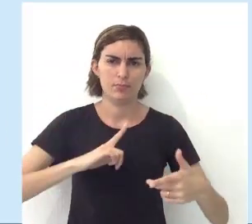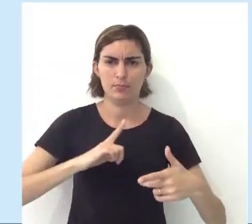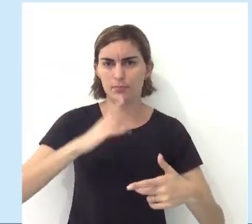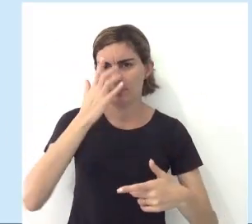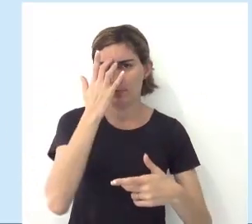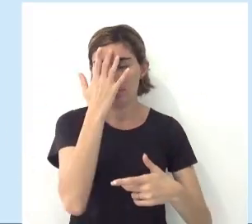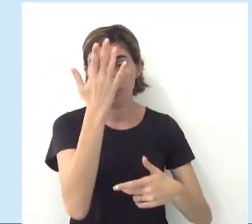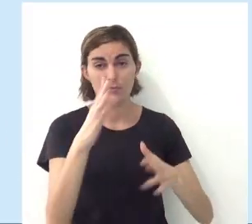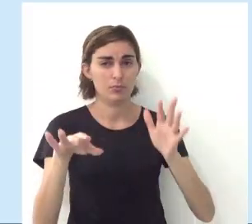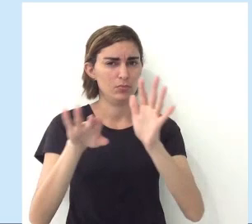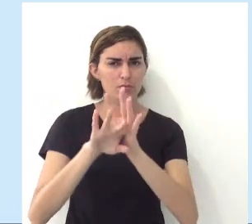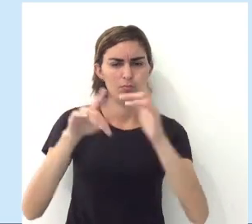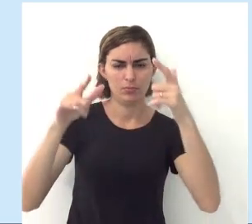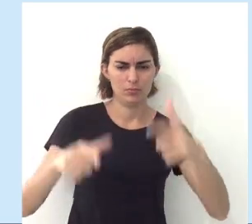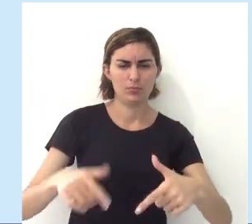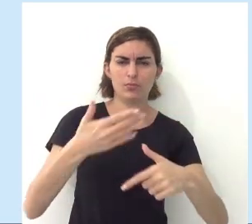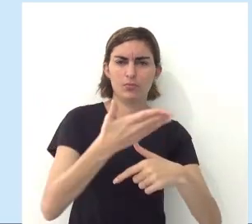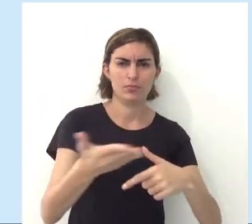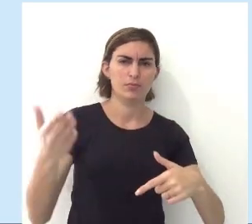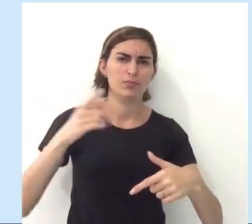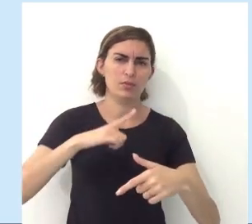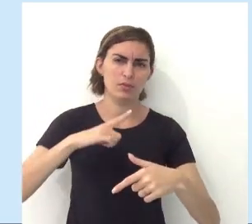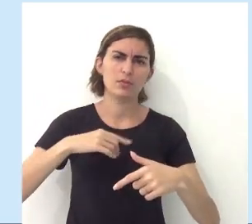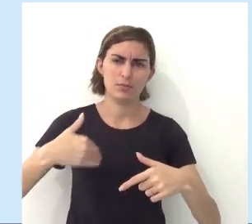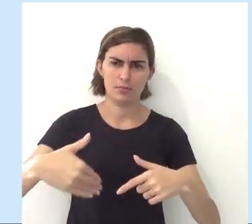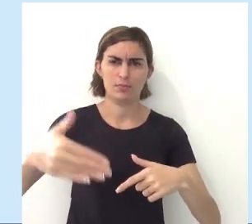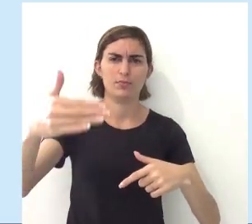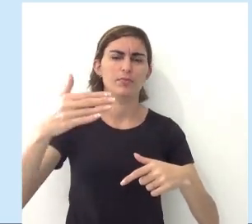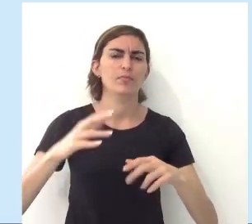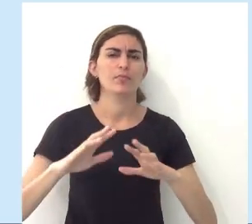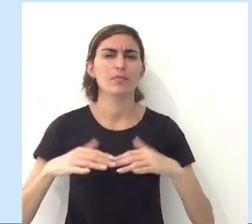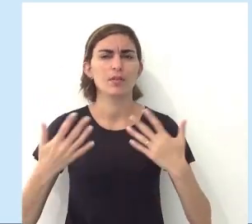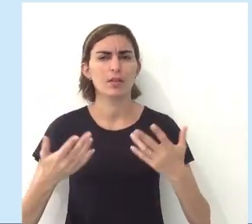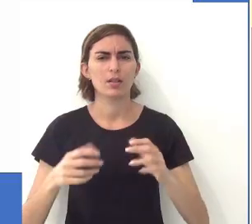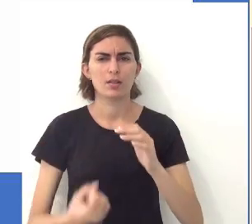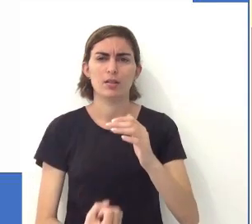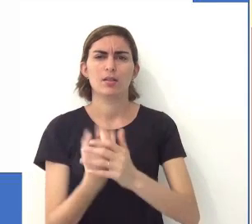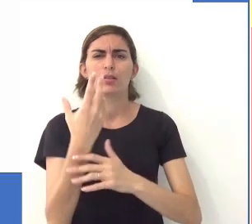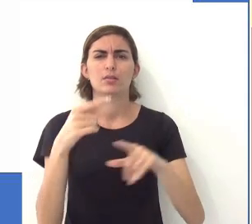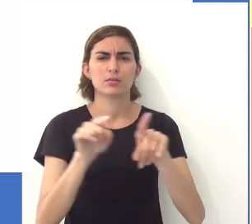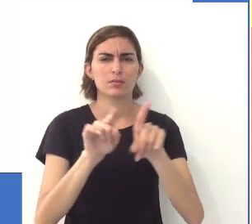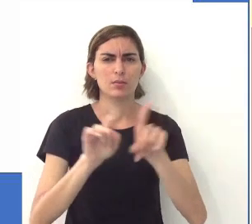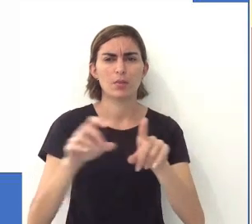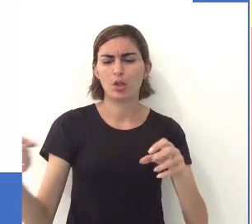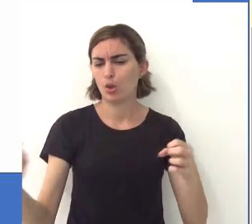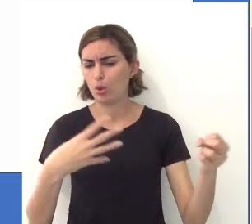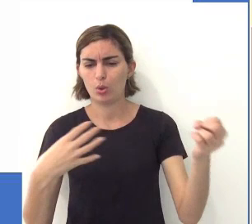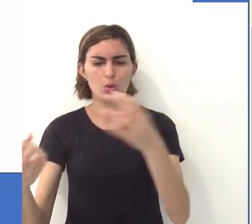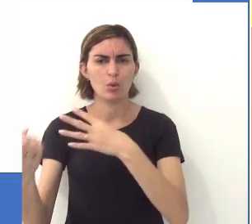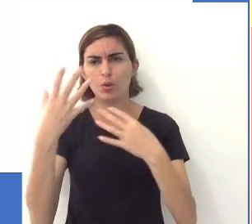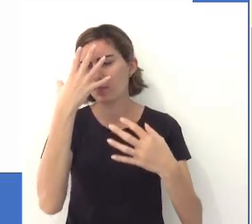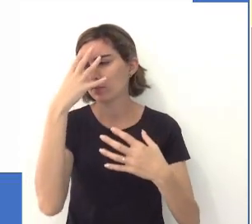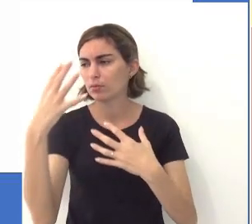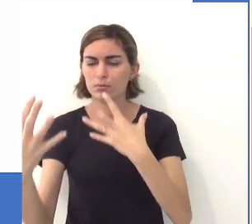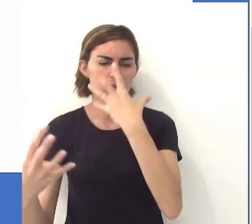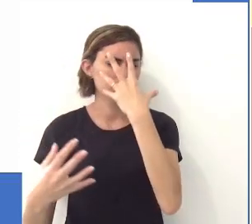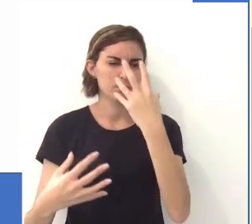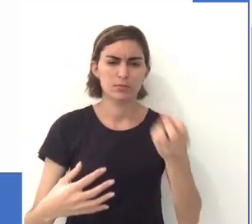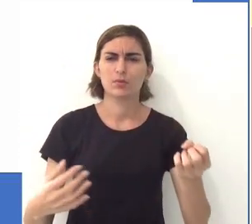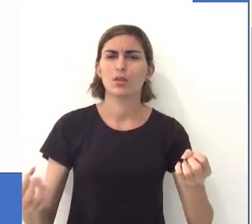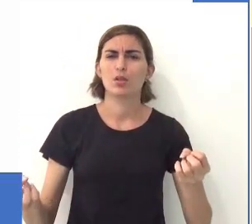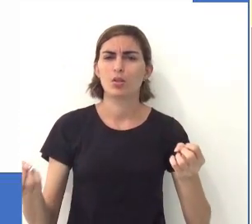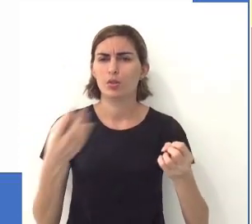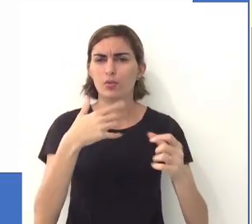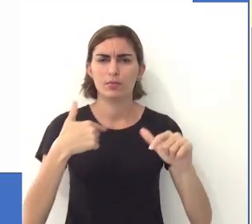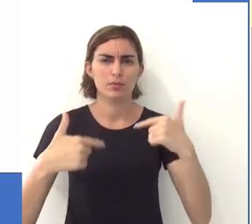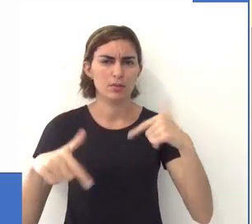você tem uma facilidade para chegar naquele ambiente, você vai até ele, tá? E criação também de novos ambientes atrativos,